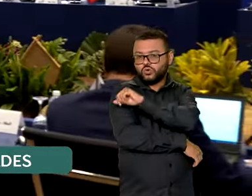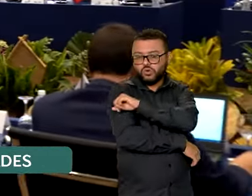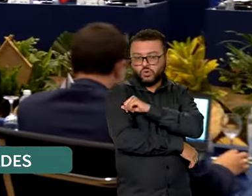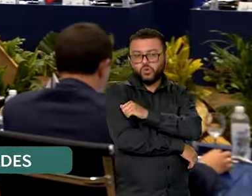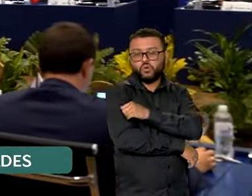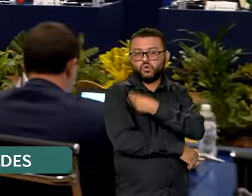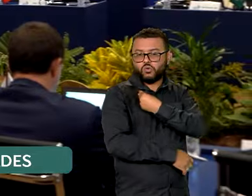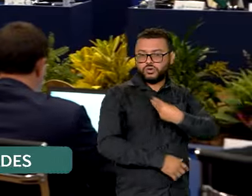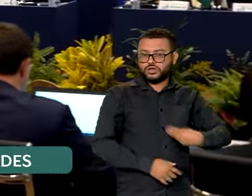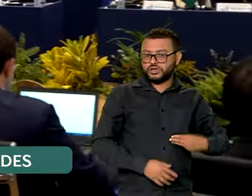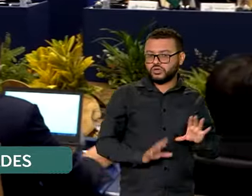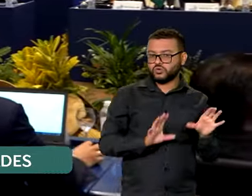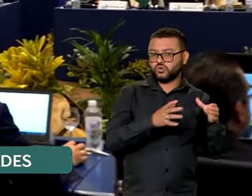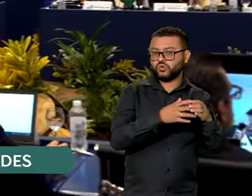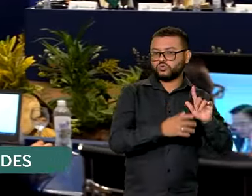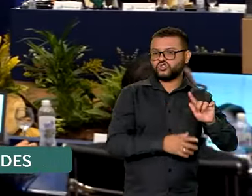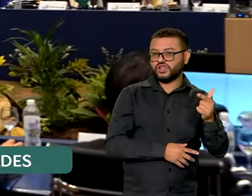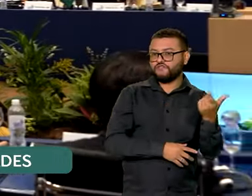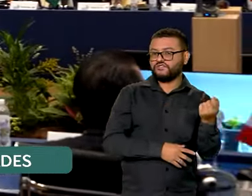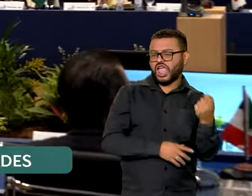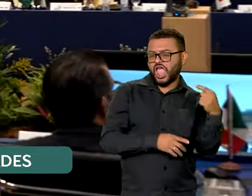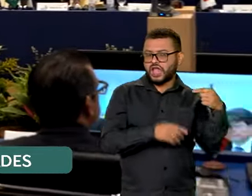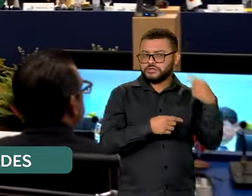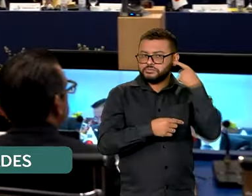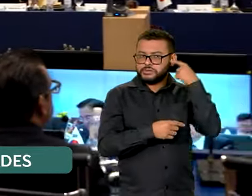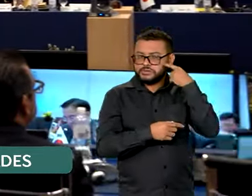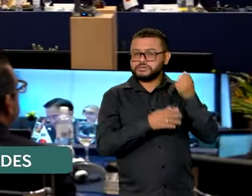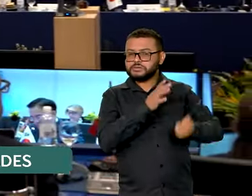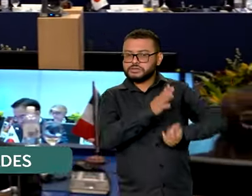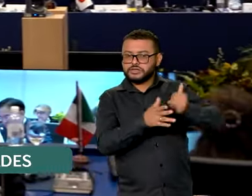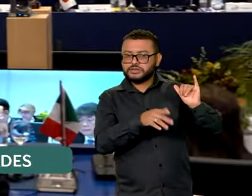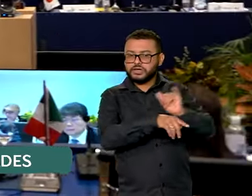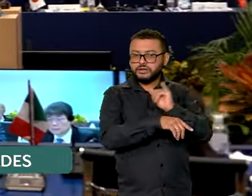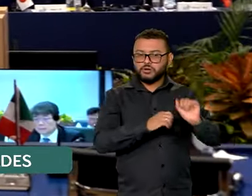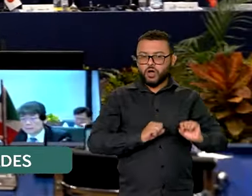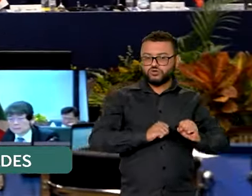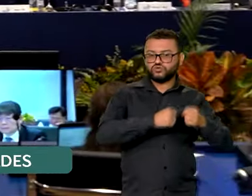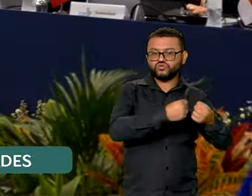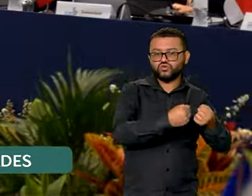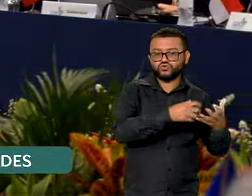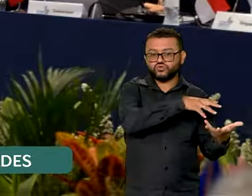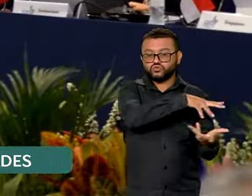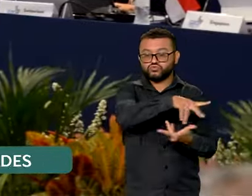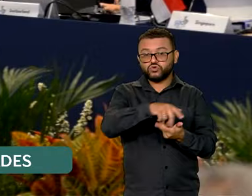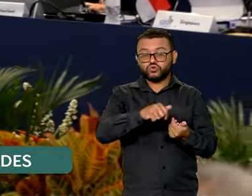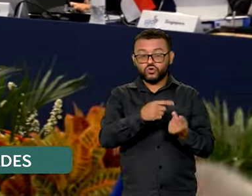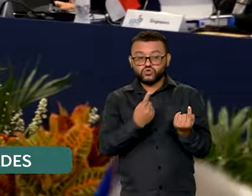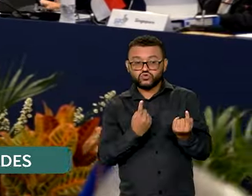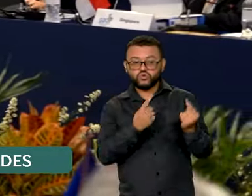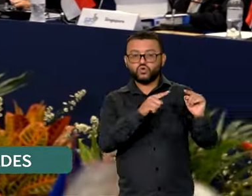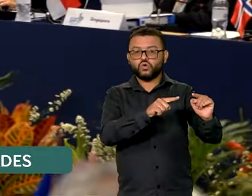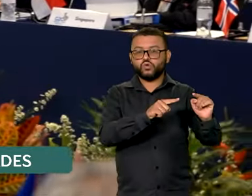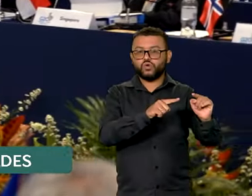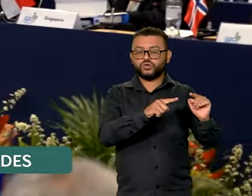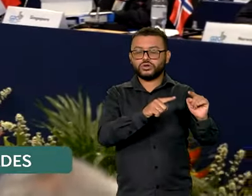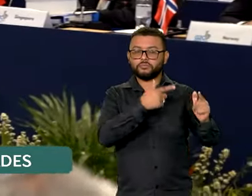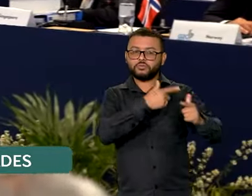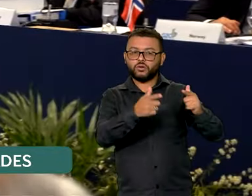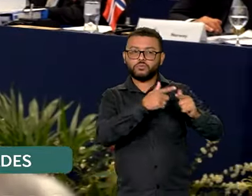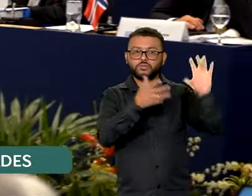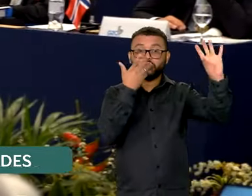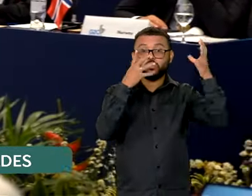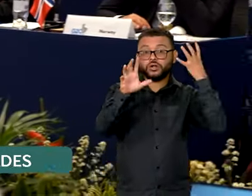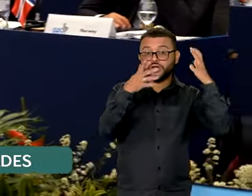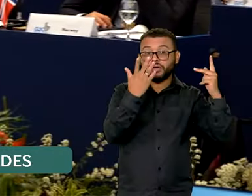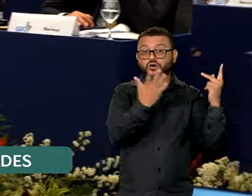ministros do G20 enfatizaram a importância de uma cooperação global para enfrentar os desafios climáticos